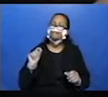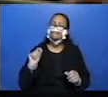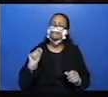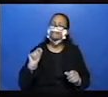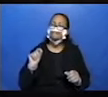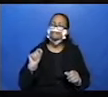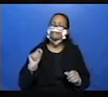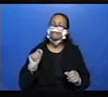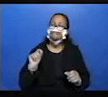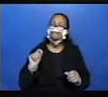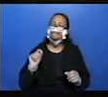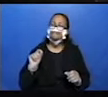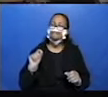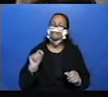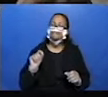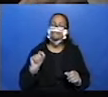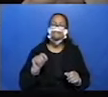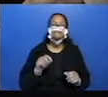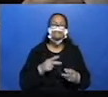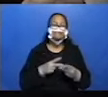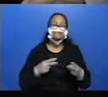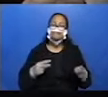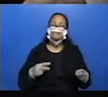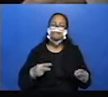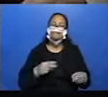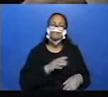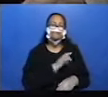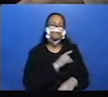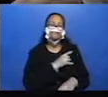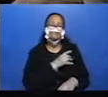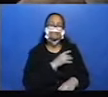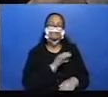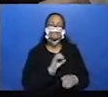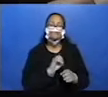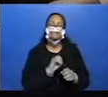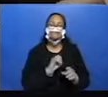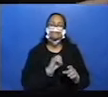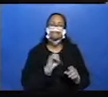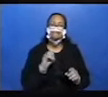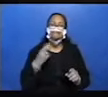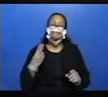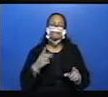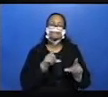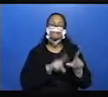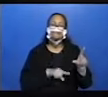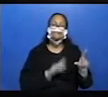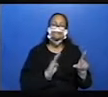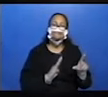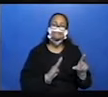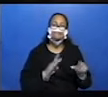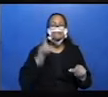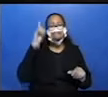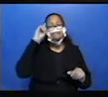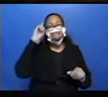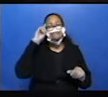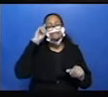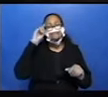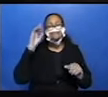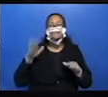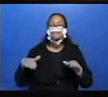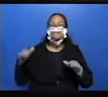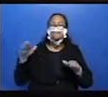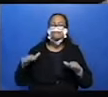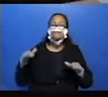Lembra que tem que ser fatos assustadores. Ou a história da letra B. Depois de um dia inteiro de praia, quando o sol ia